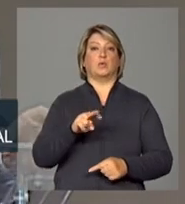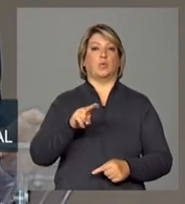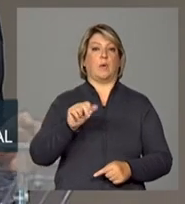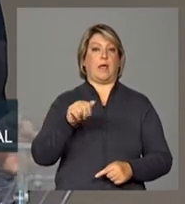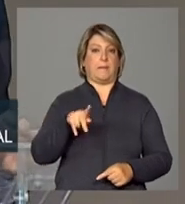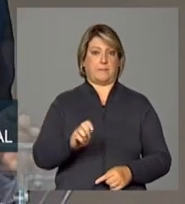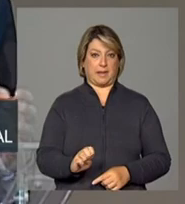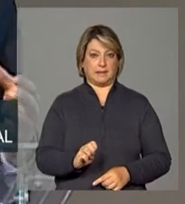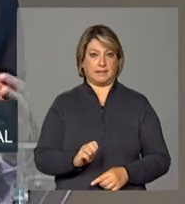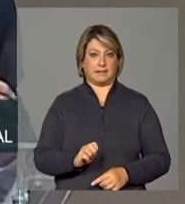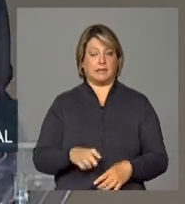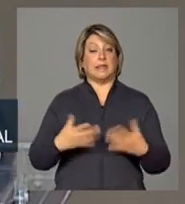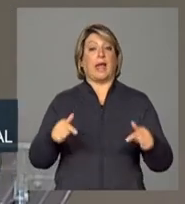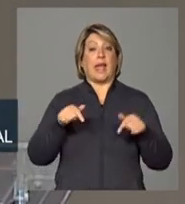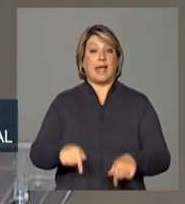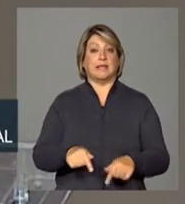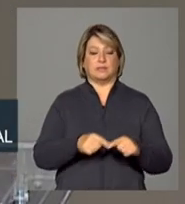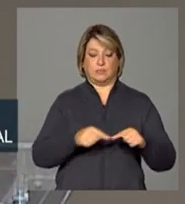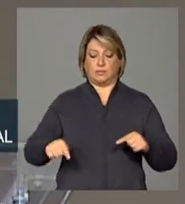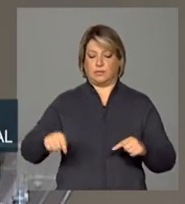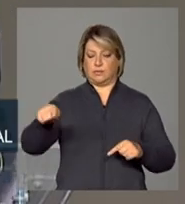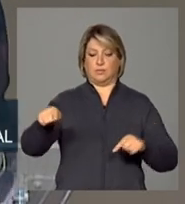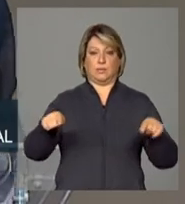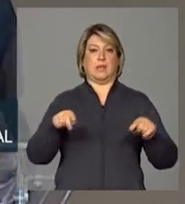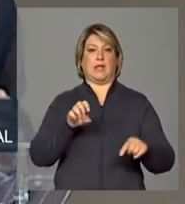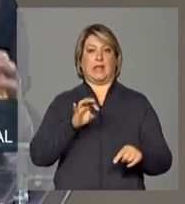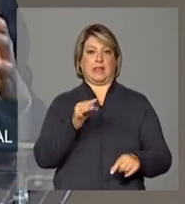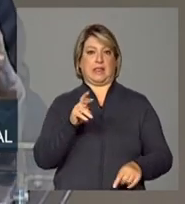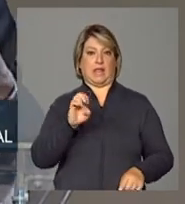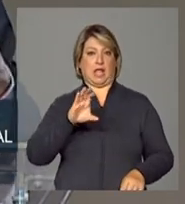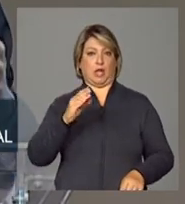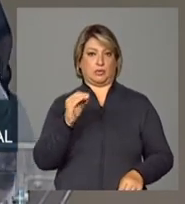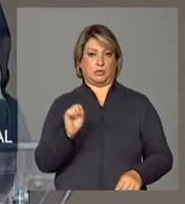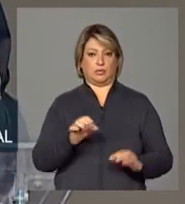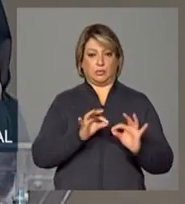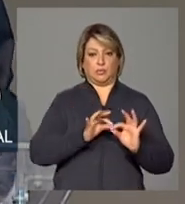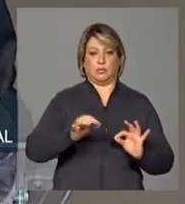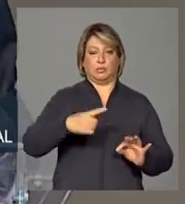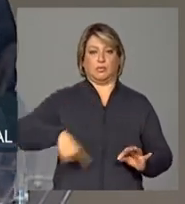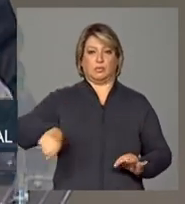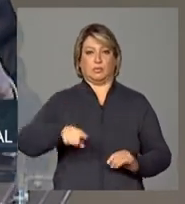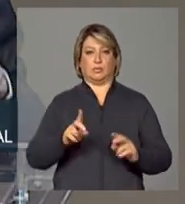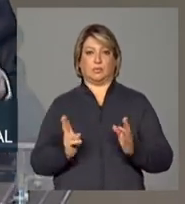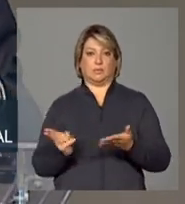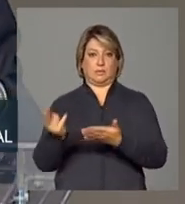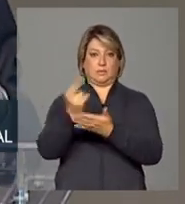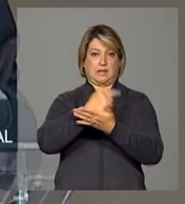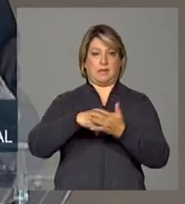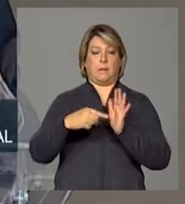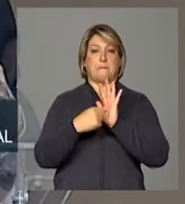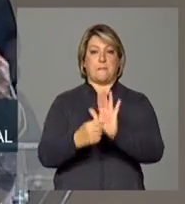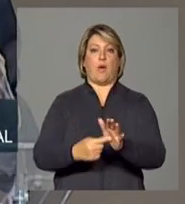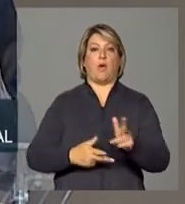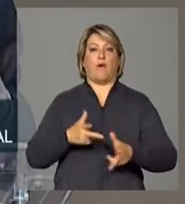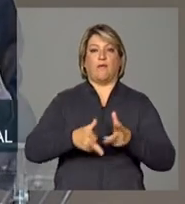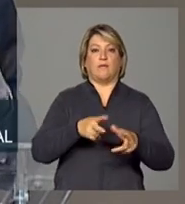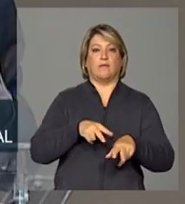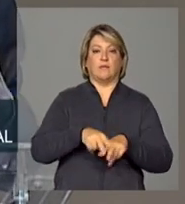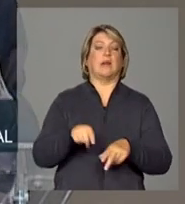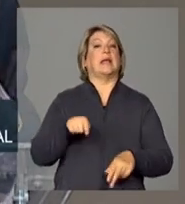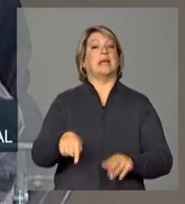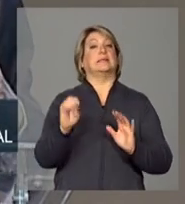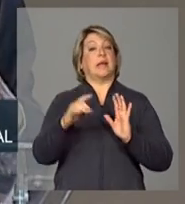então esses trechos esse desenho de ferrovias isso obviamente é um